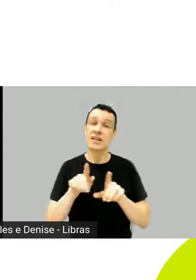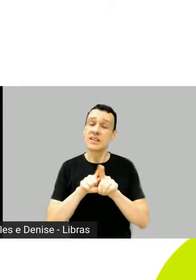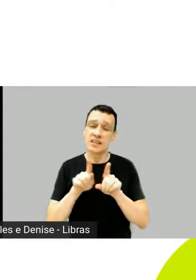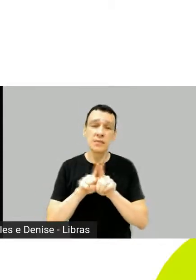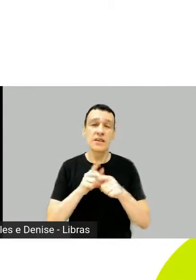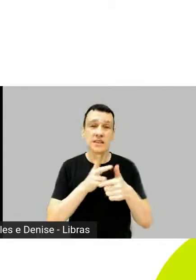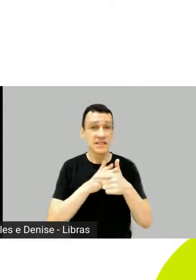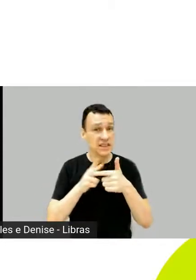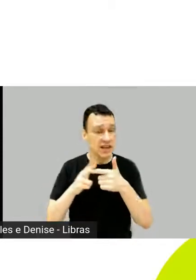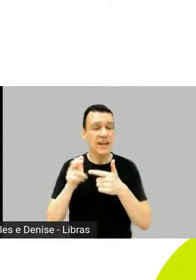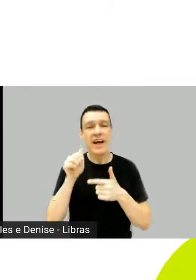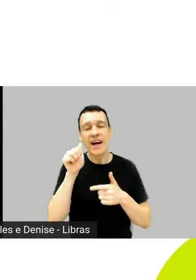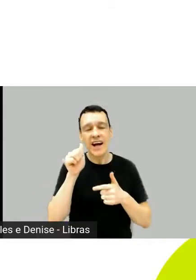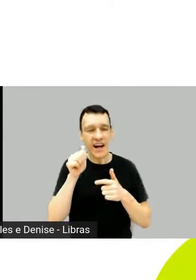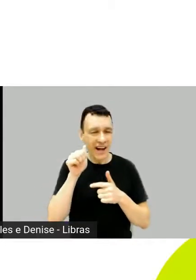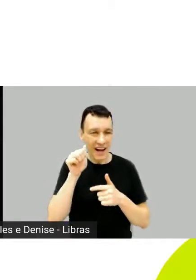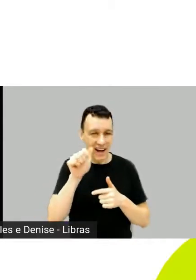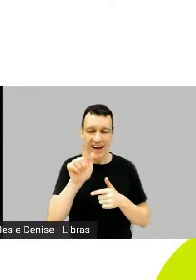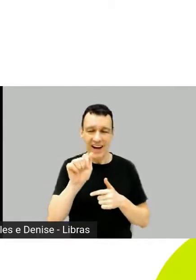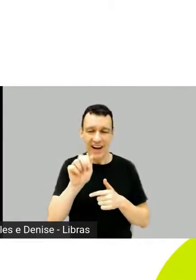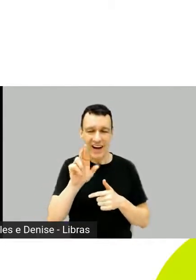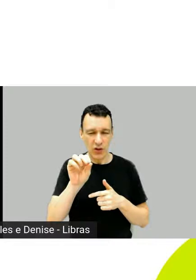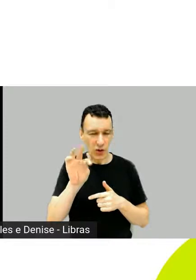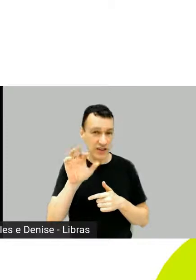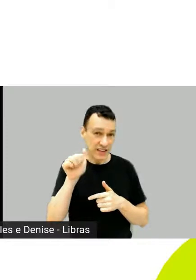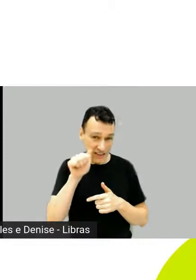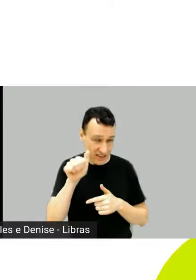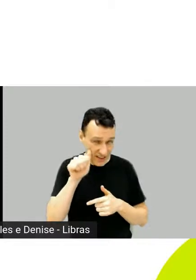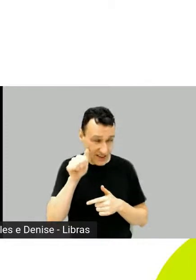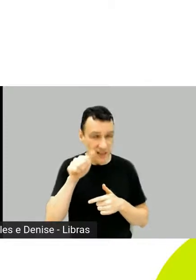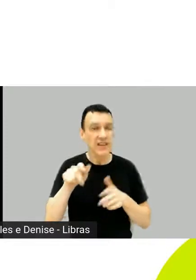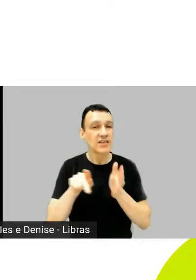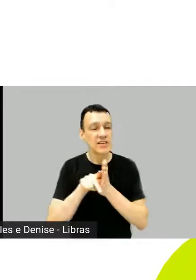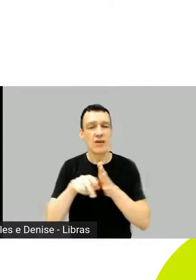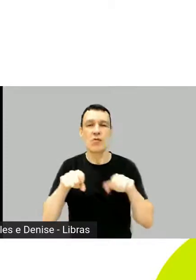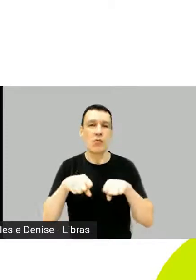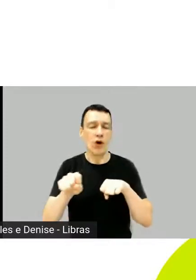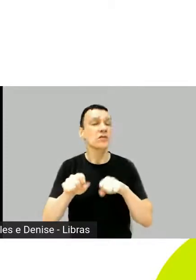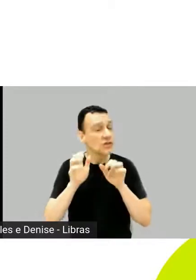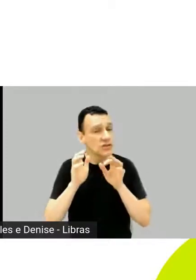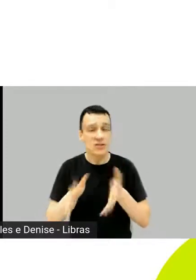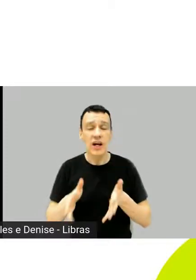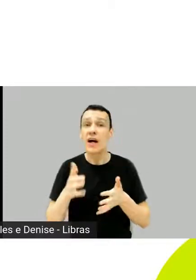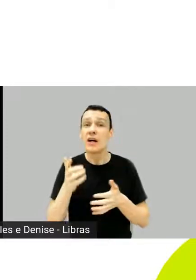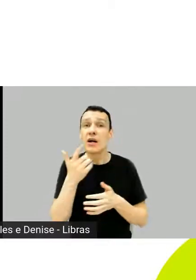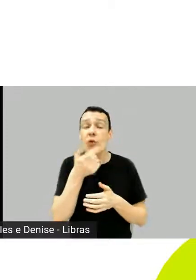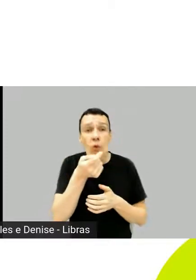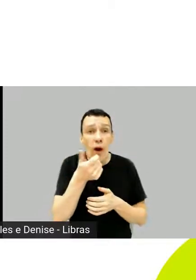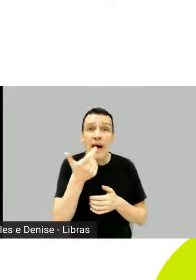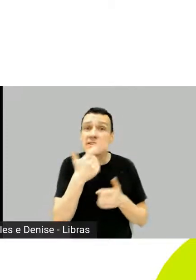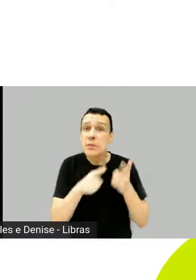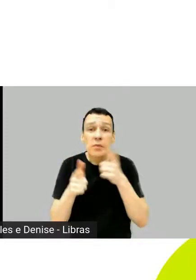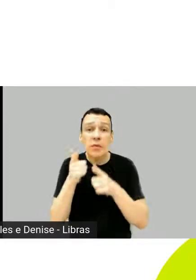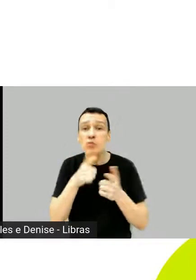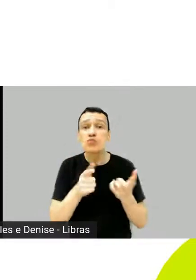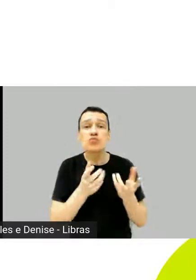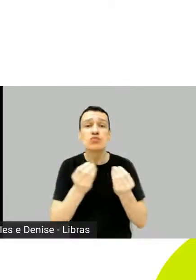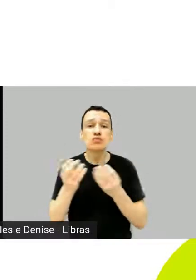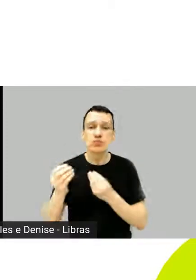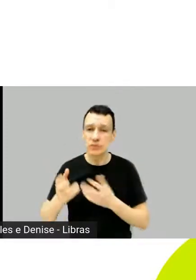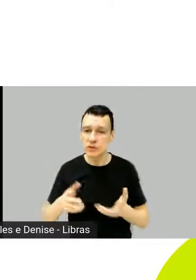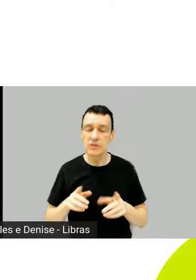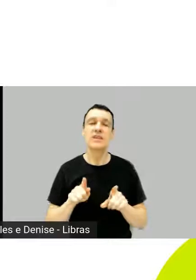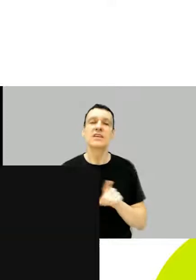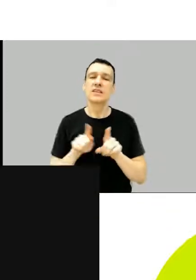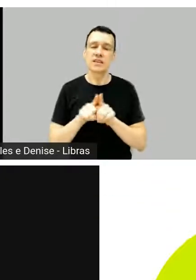foi finalista de todos os prêmios de televisão do Brasil na sua primeira temporada, incluindo o prestigioso prêmio